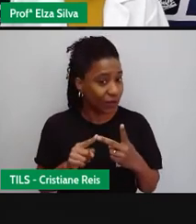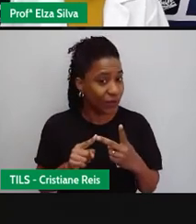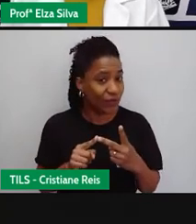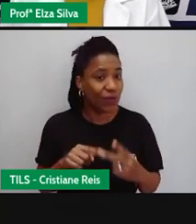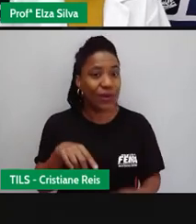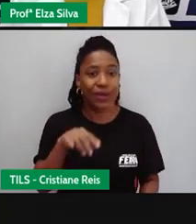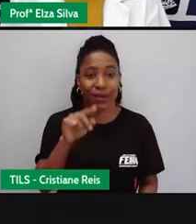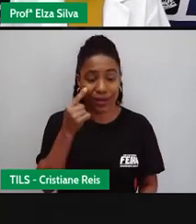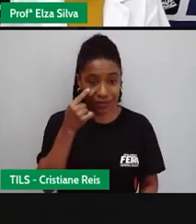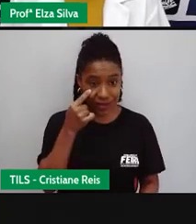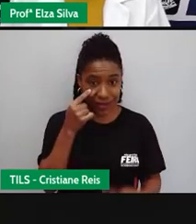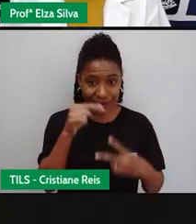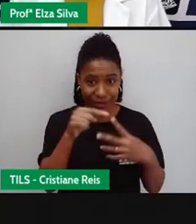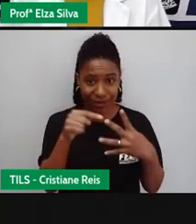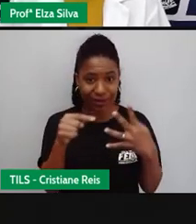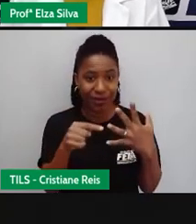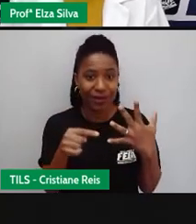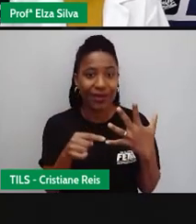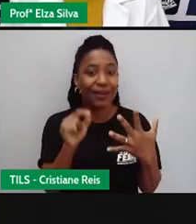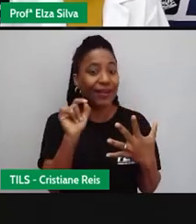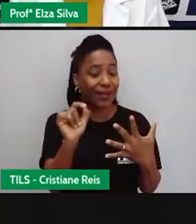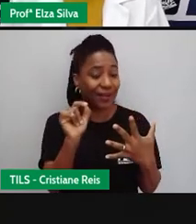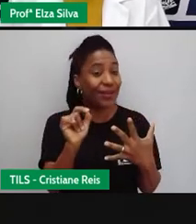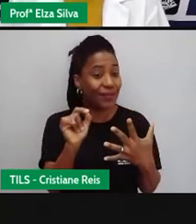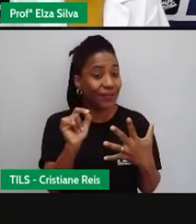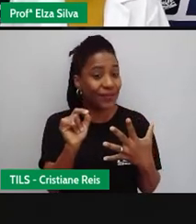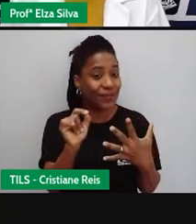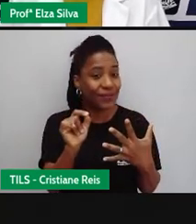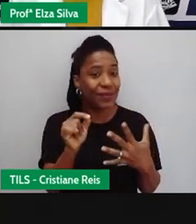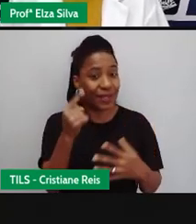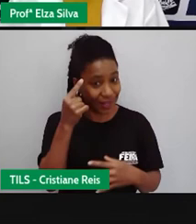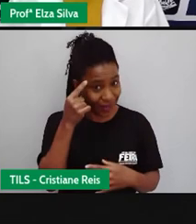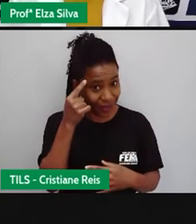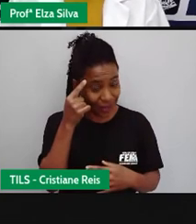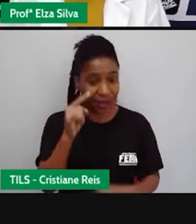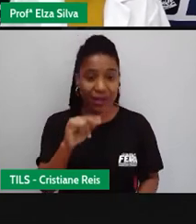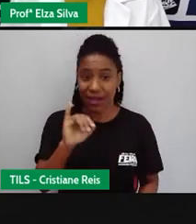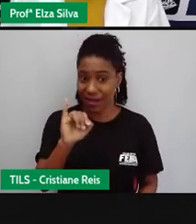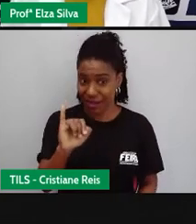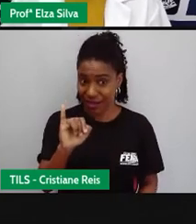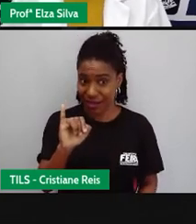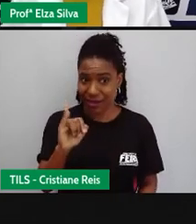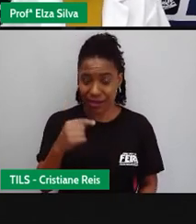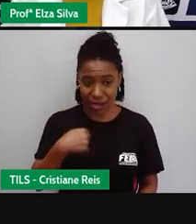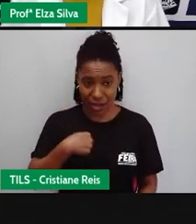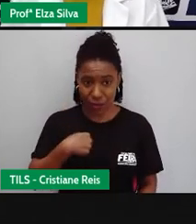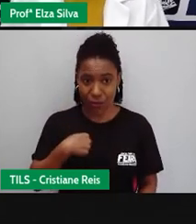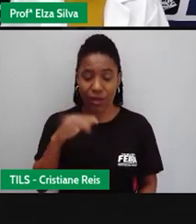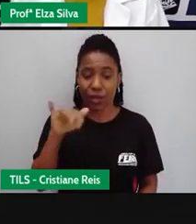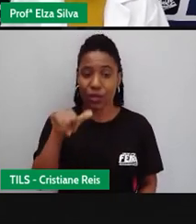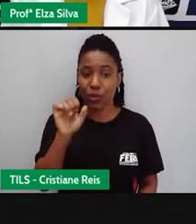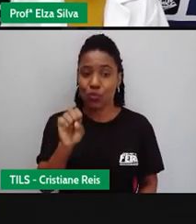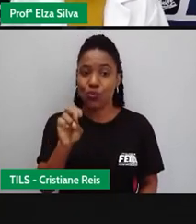you, we, and they. Eu, we, you,